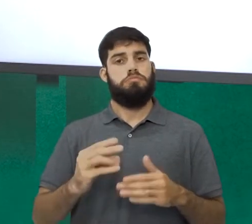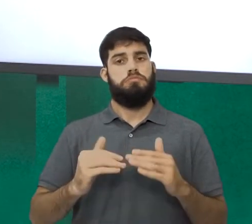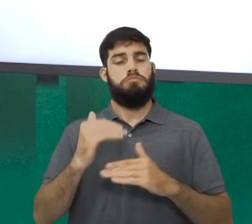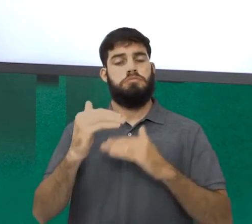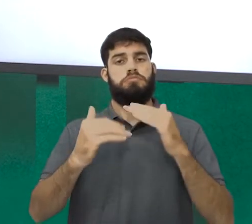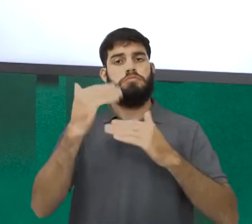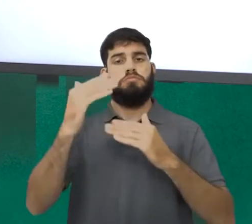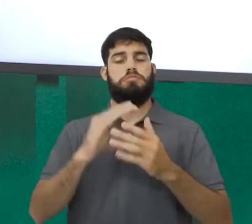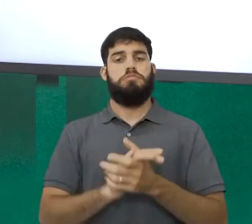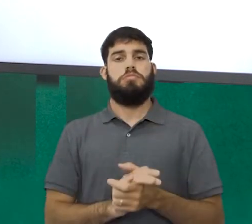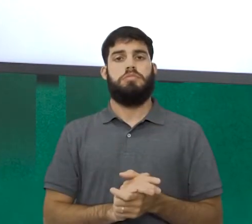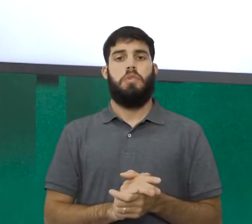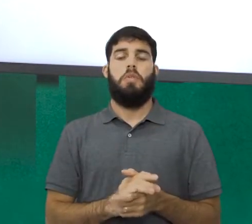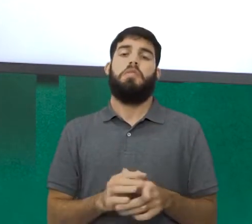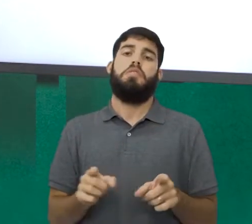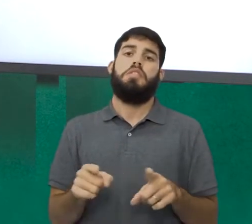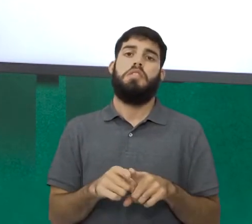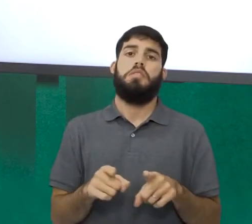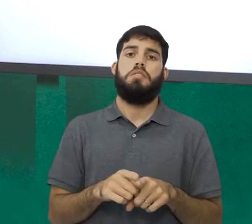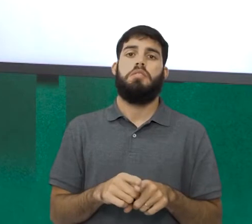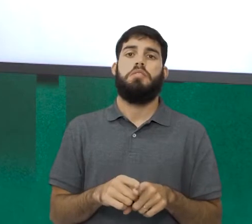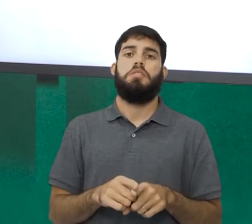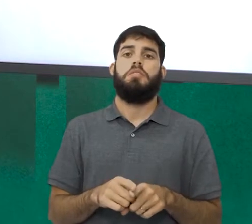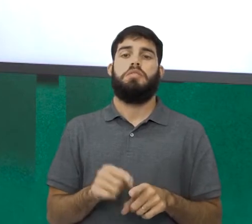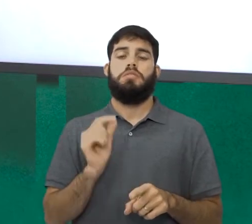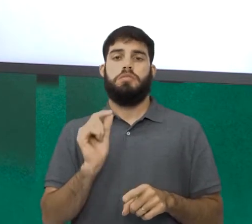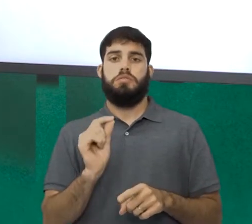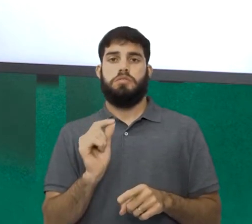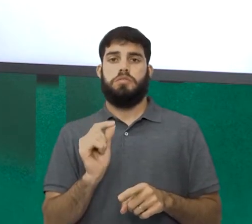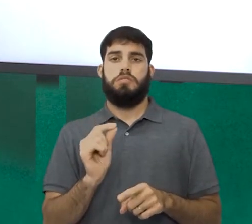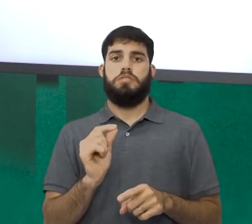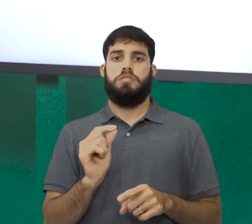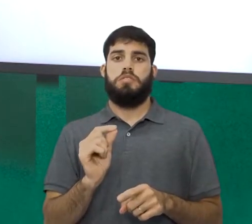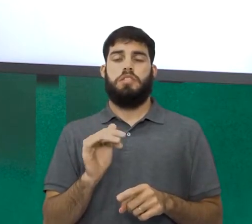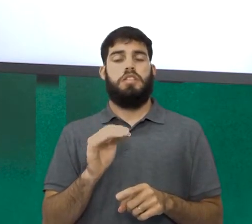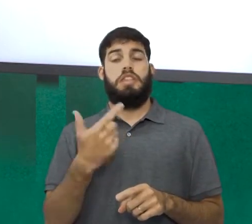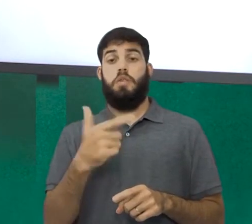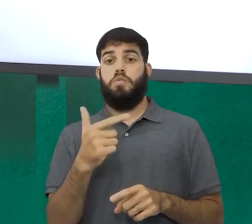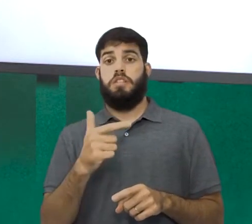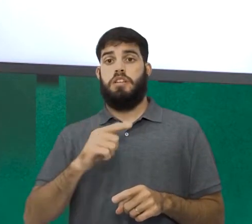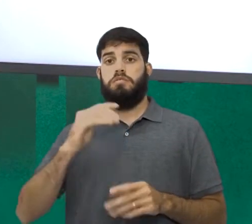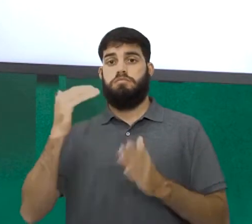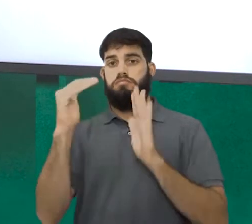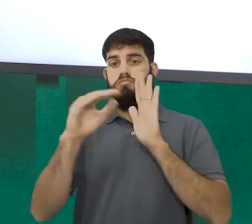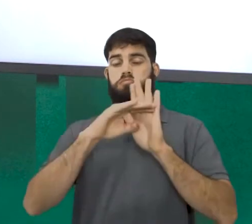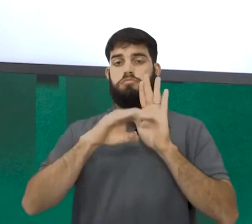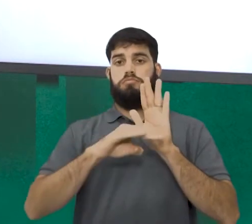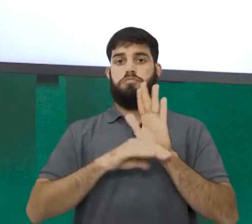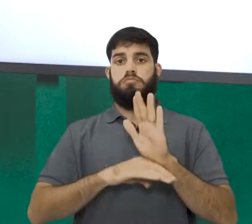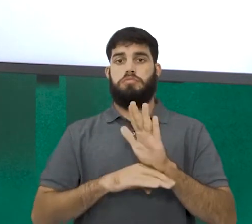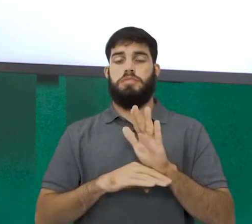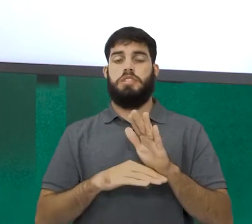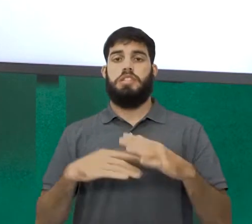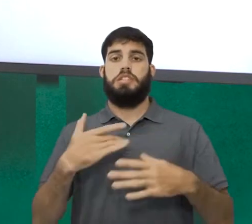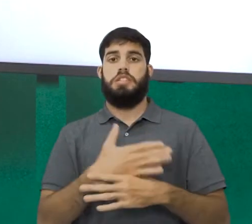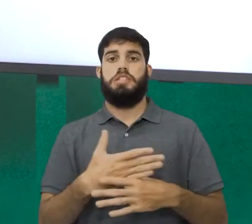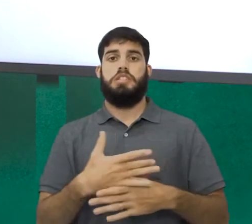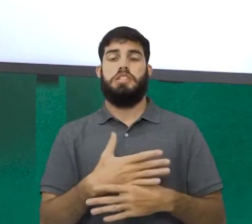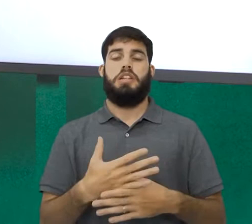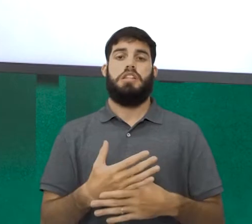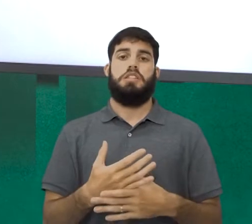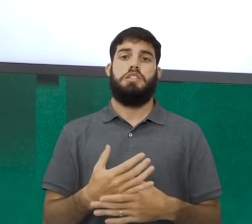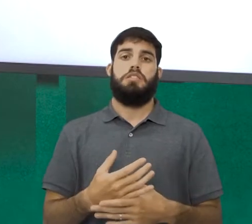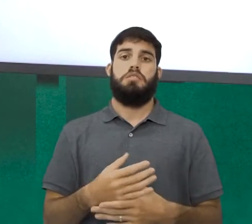é interessante. Vale também inserir aqui, embora não esteja na tabela, as cidades de porte médio, o que